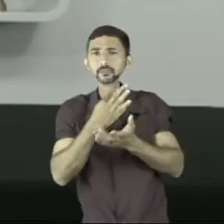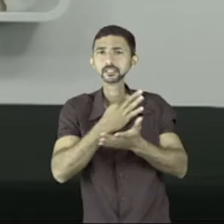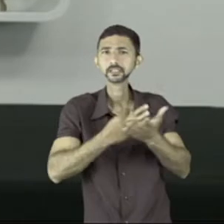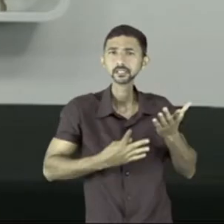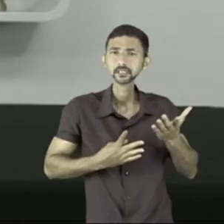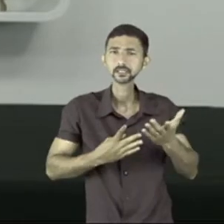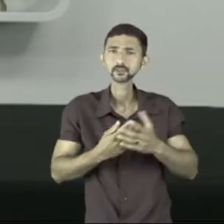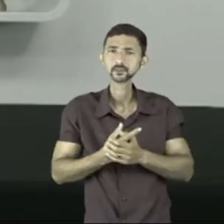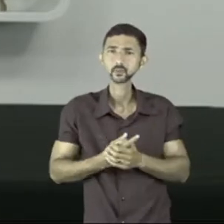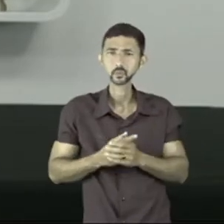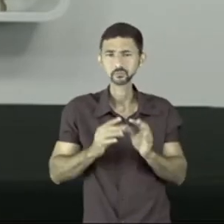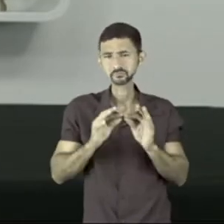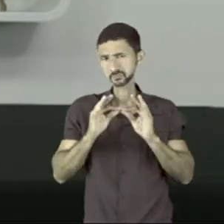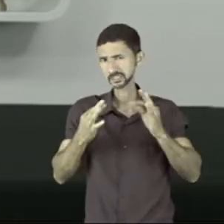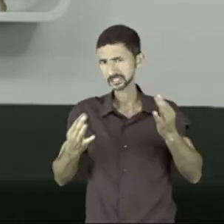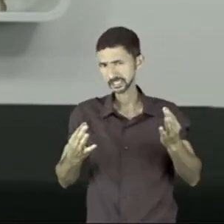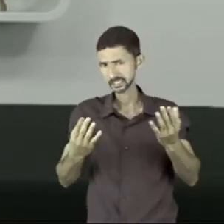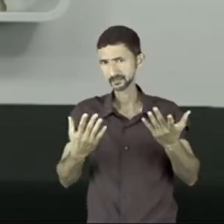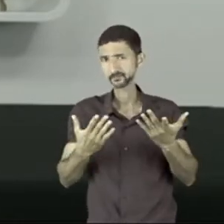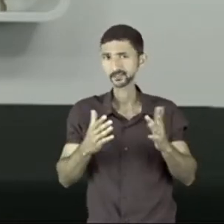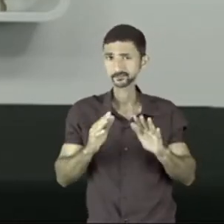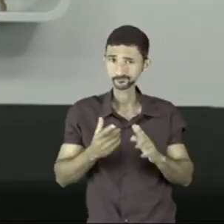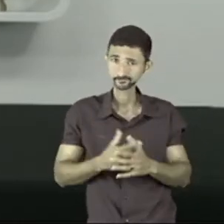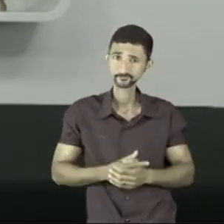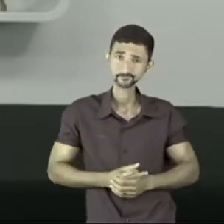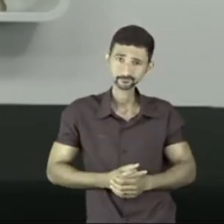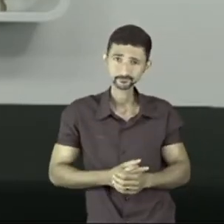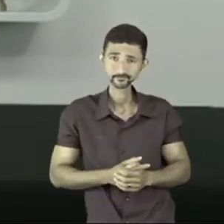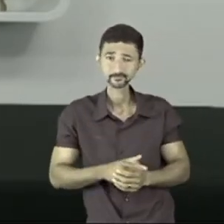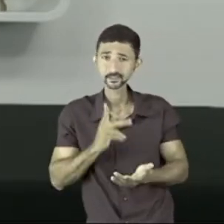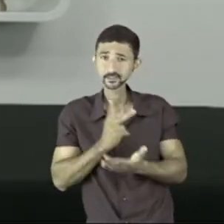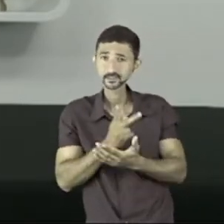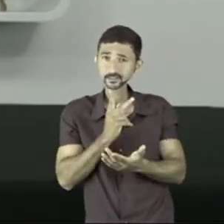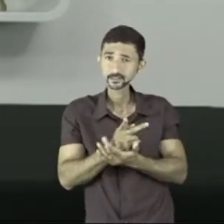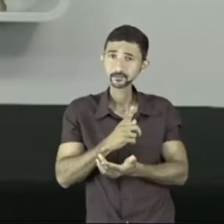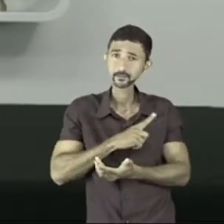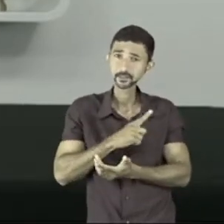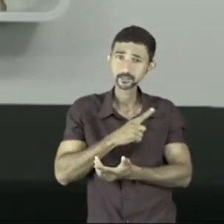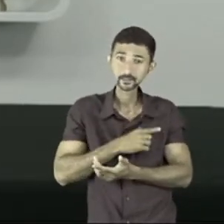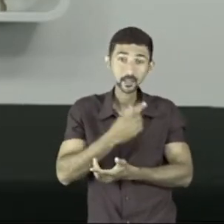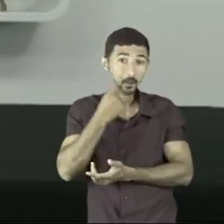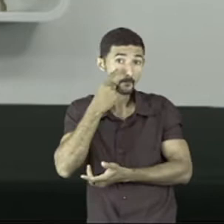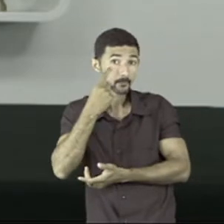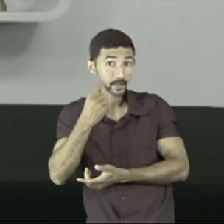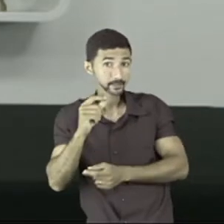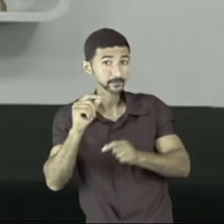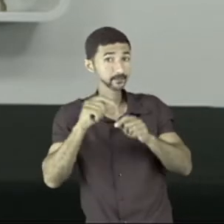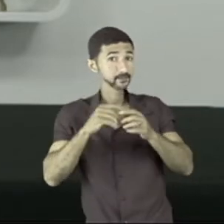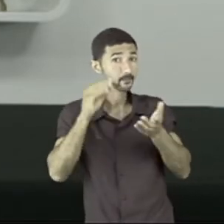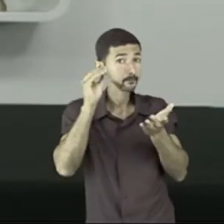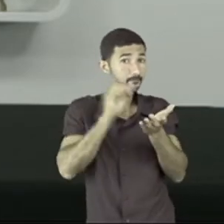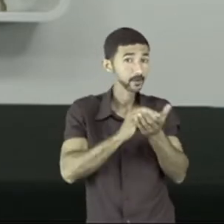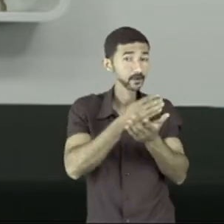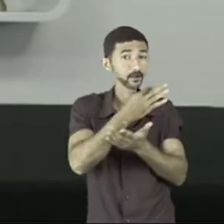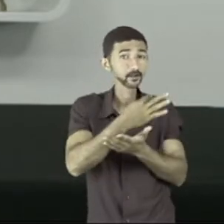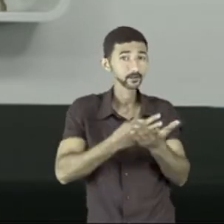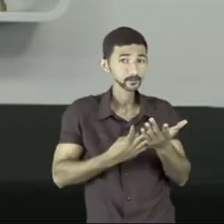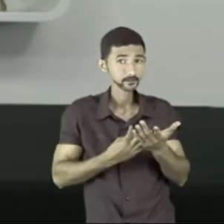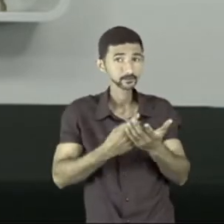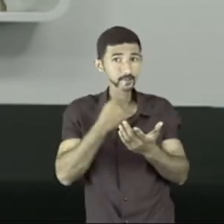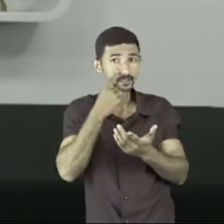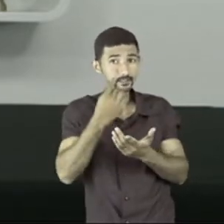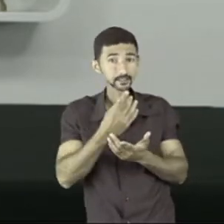é um texto inocente, digamos assim. Sempre existe uma intenção que a gente chama de